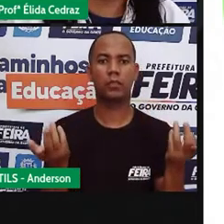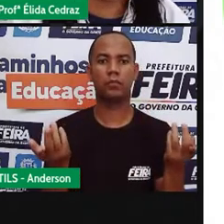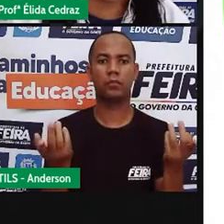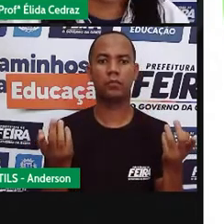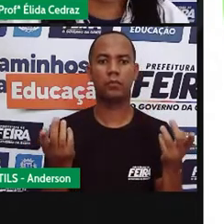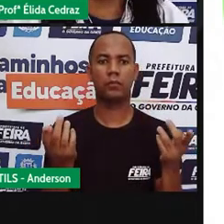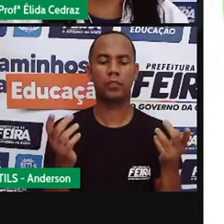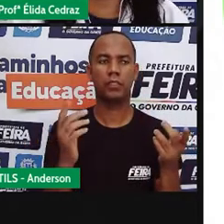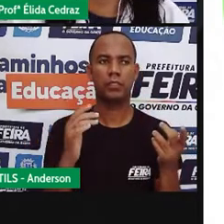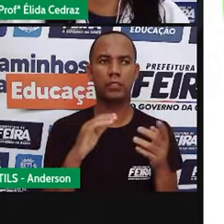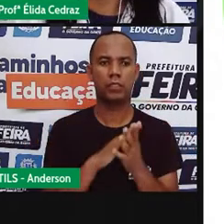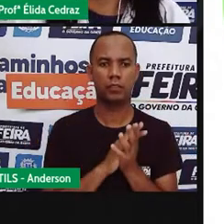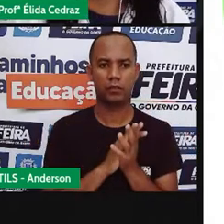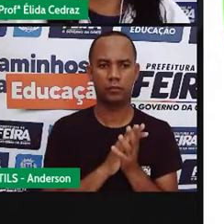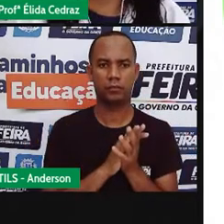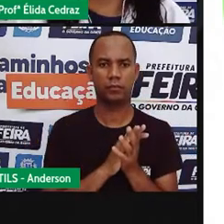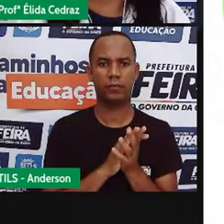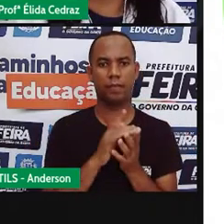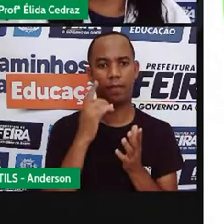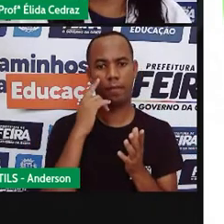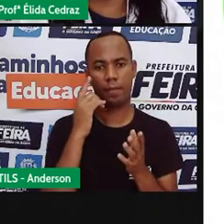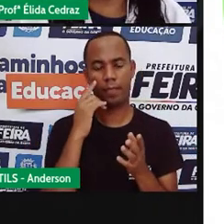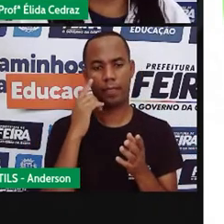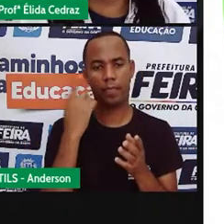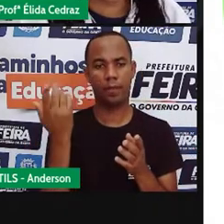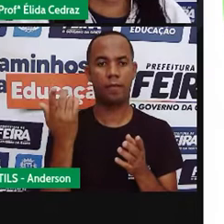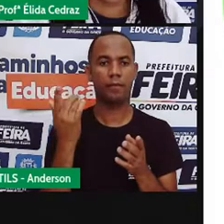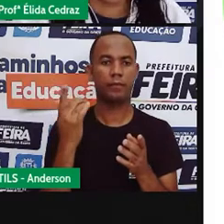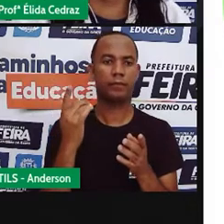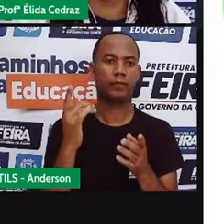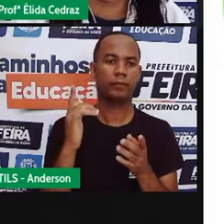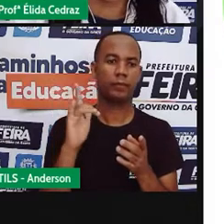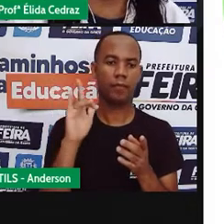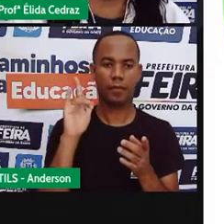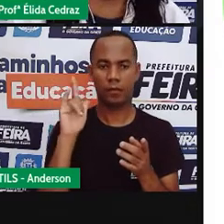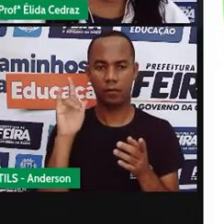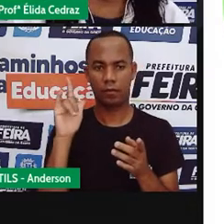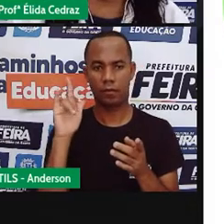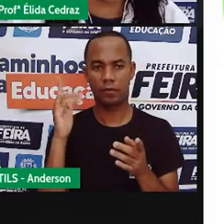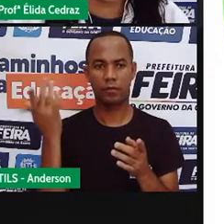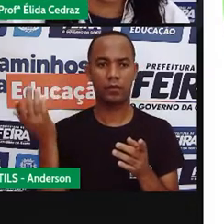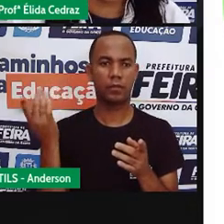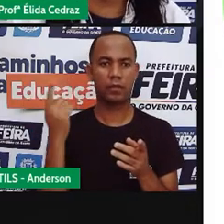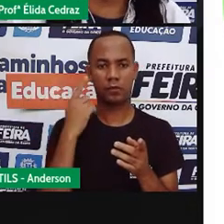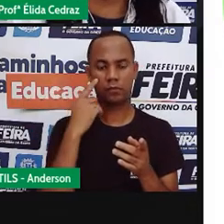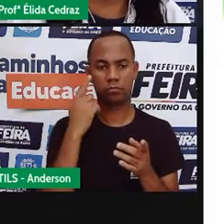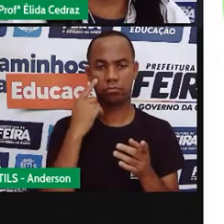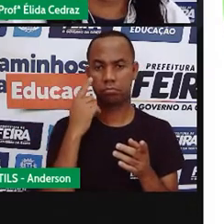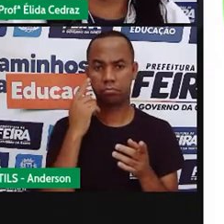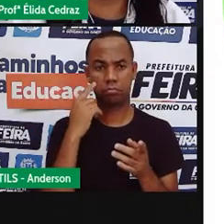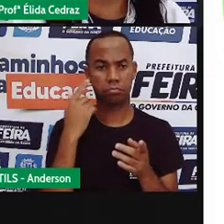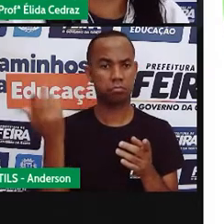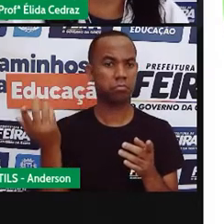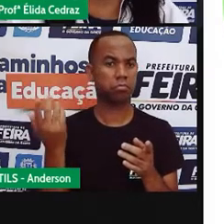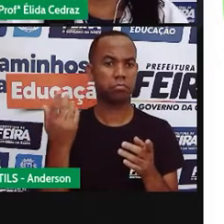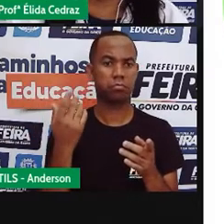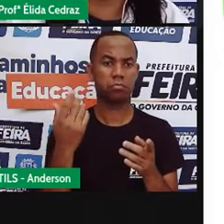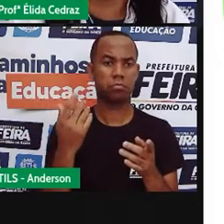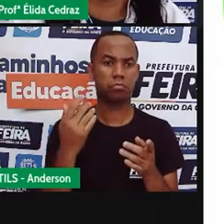o Instagram, eles são redes sociais. A gente está ali e a gente está